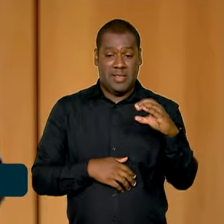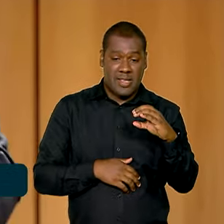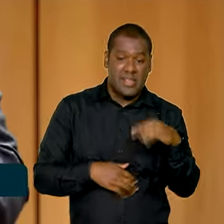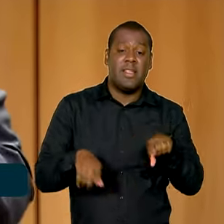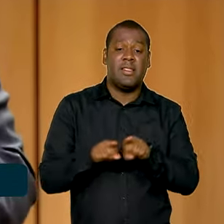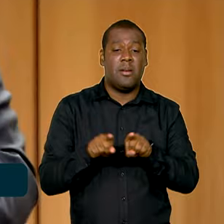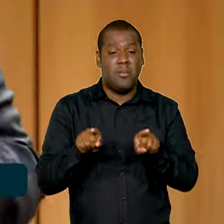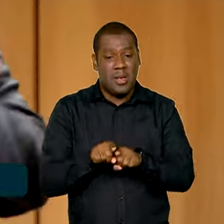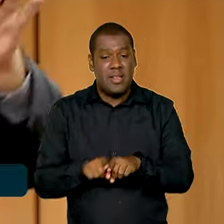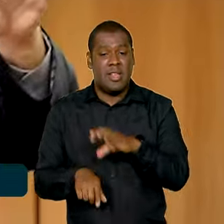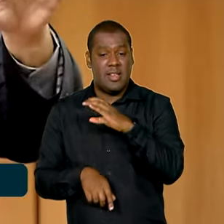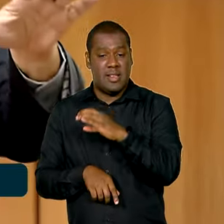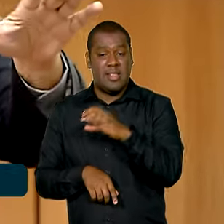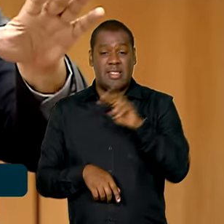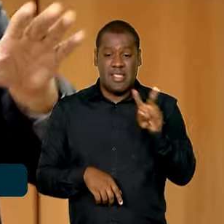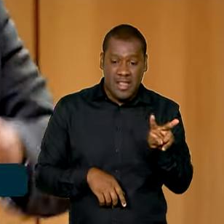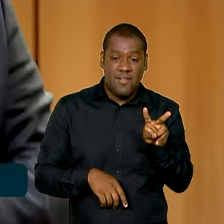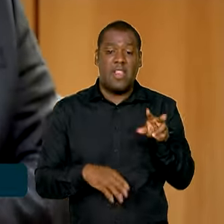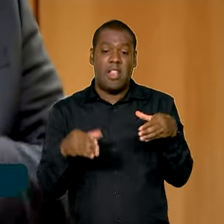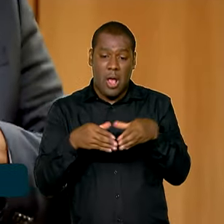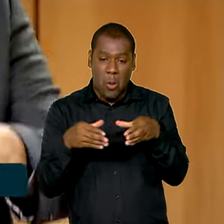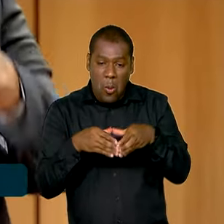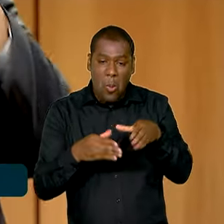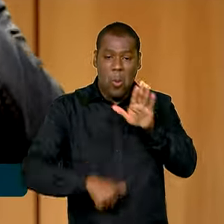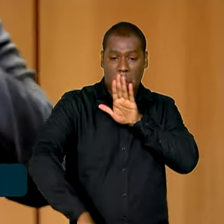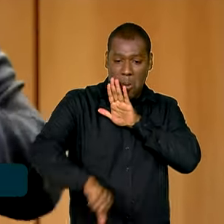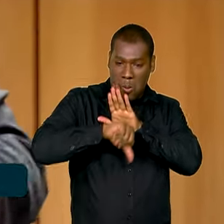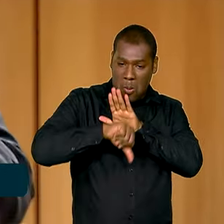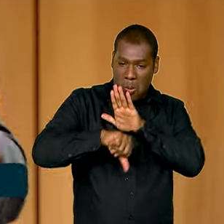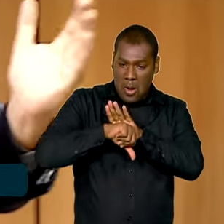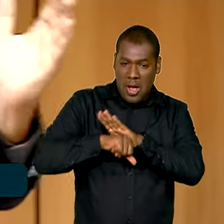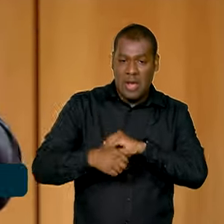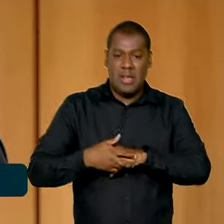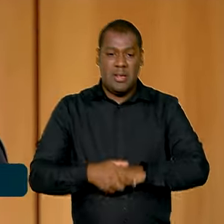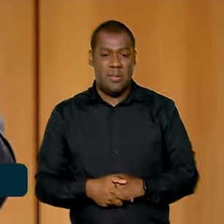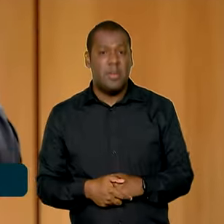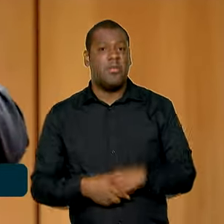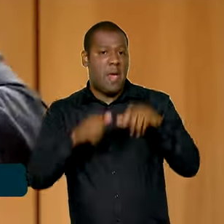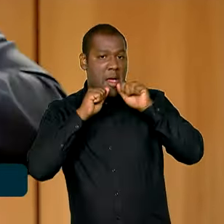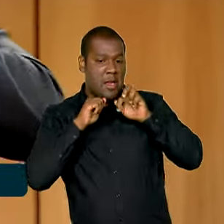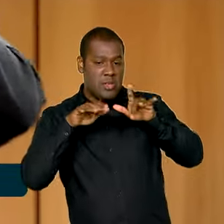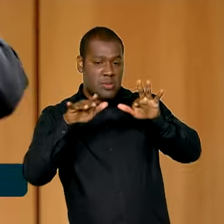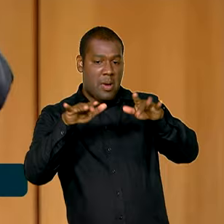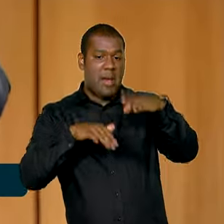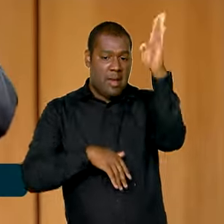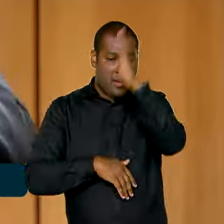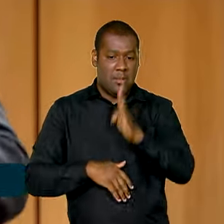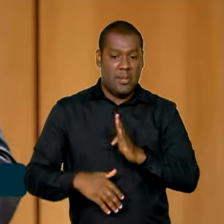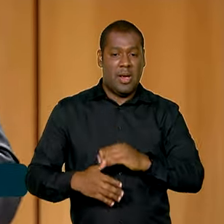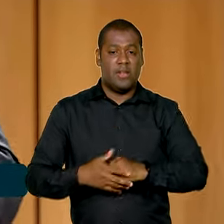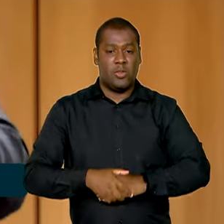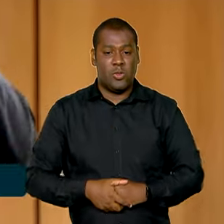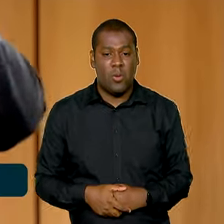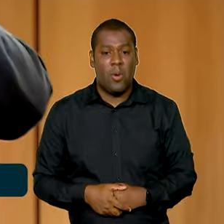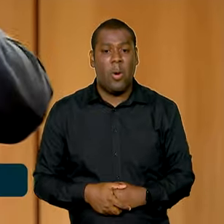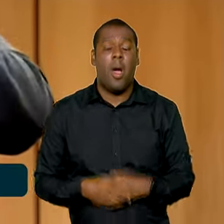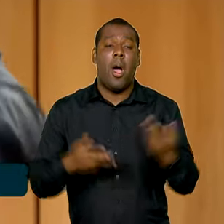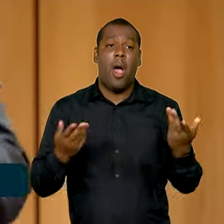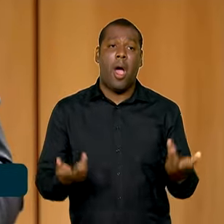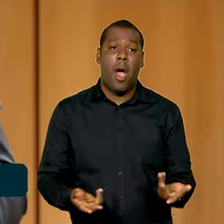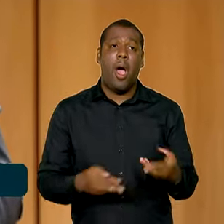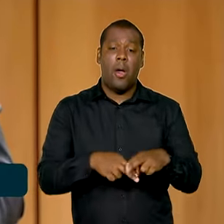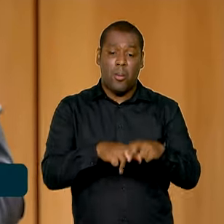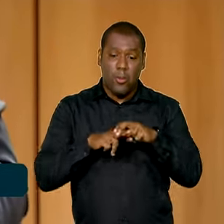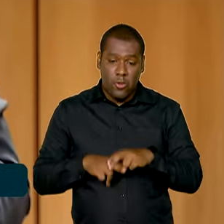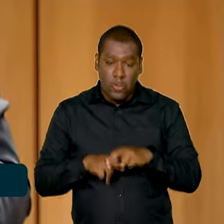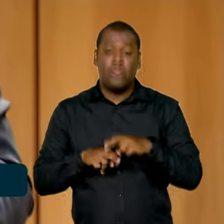o Comando Vermelho, eram facções locais que se nacionalizaram nas últimas décadas e isso impôs a constituição